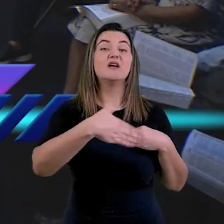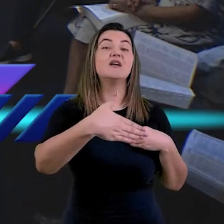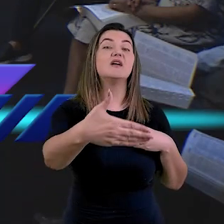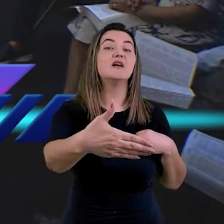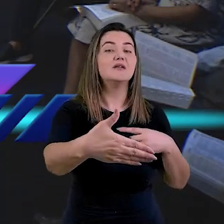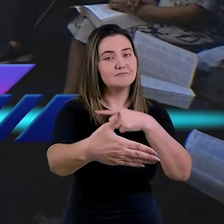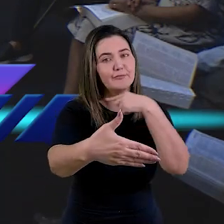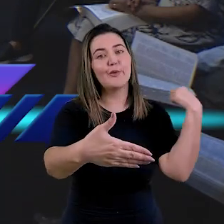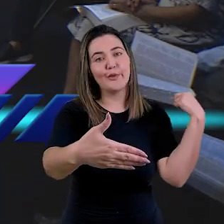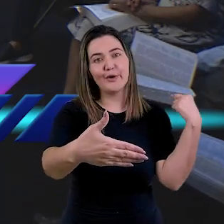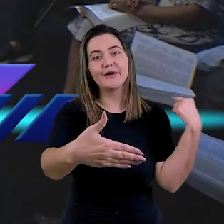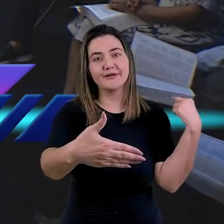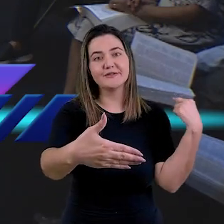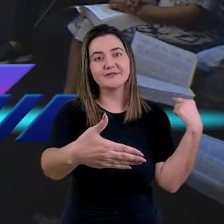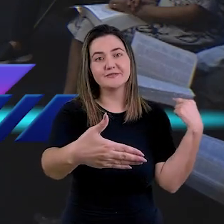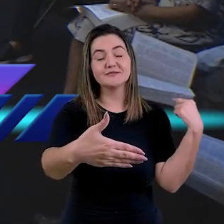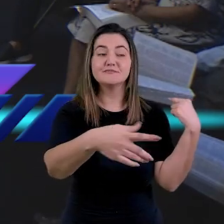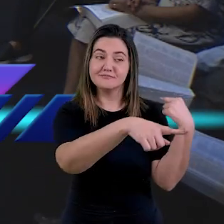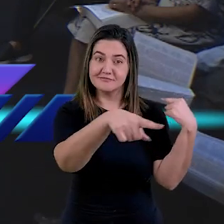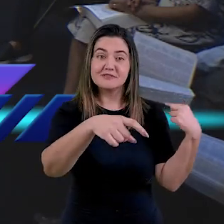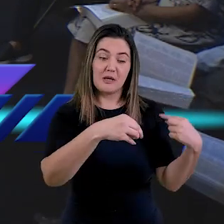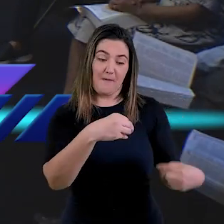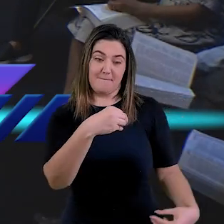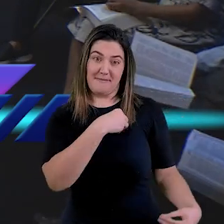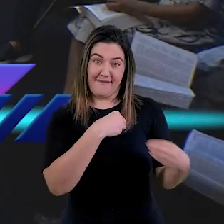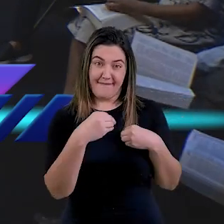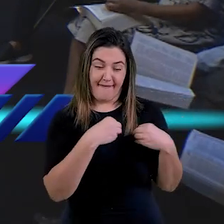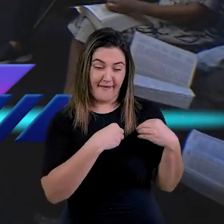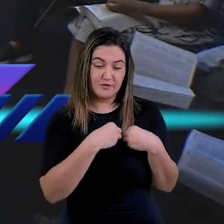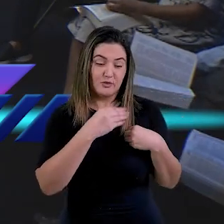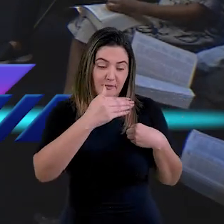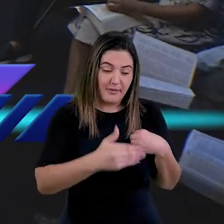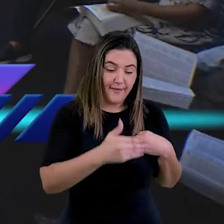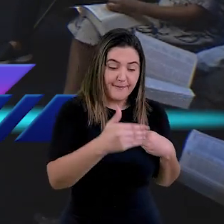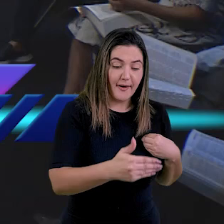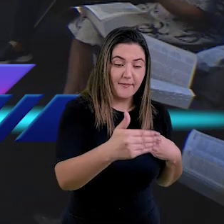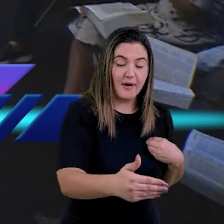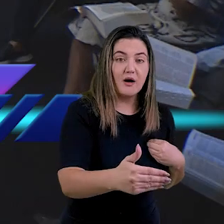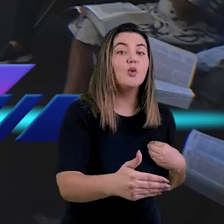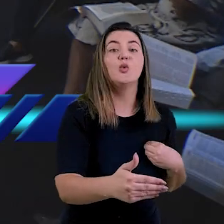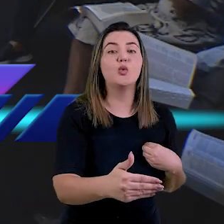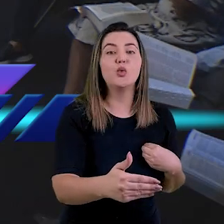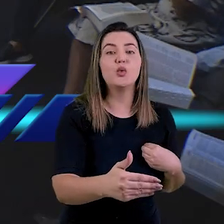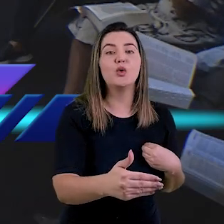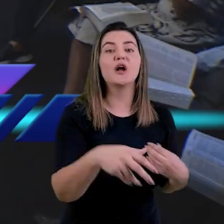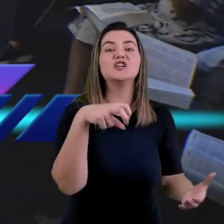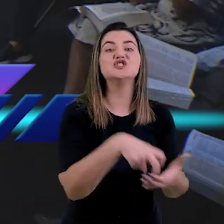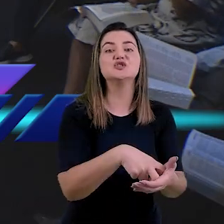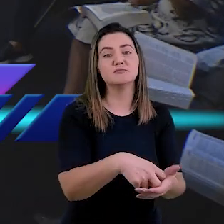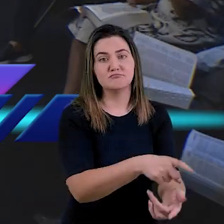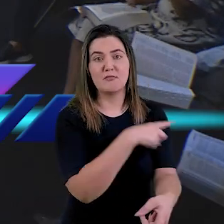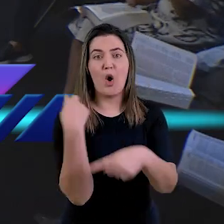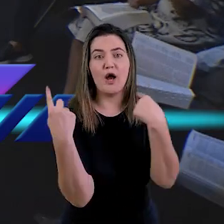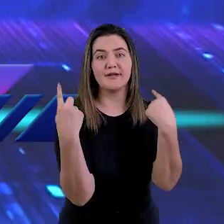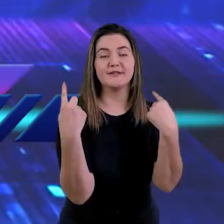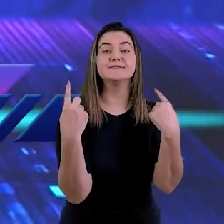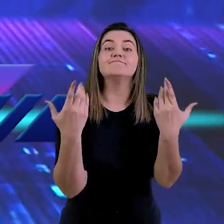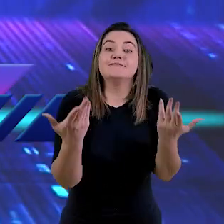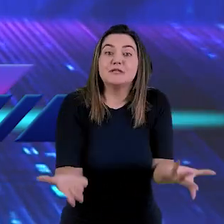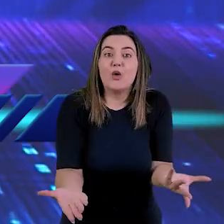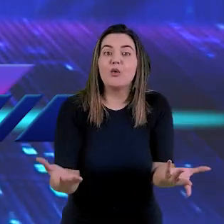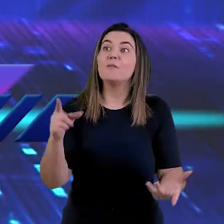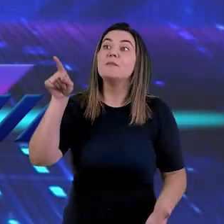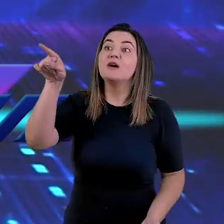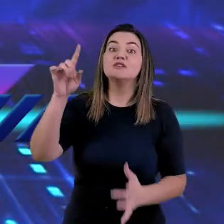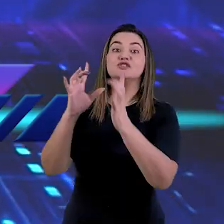é pecador, precisa morrer. Para pagar o preço do seu pecado. Mas o noivo, Ele